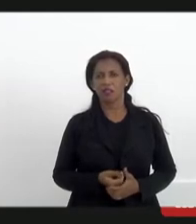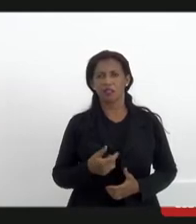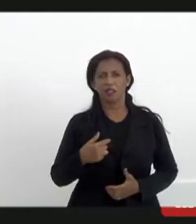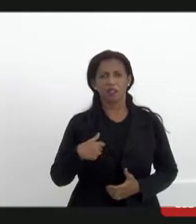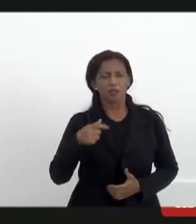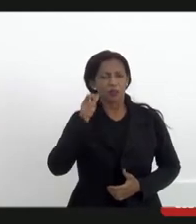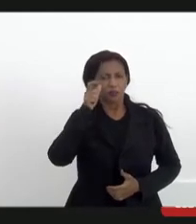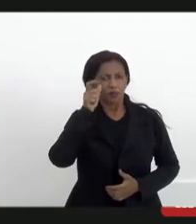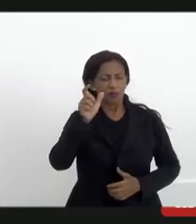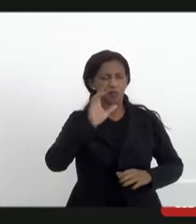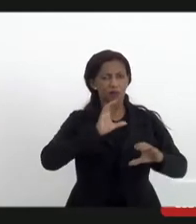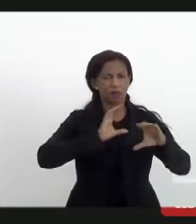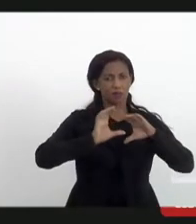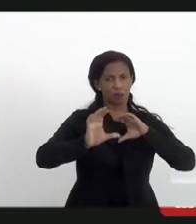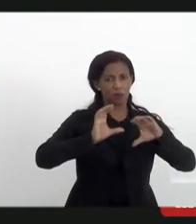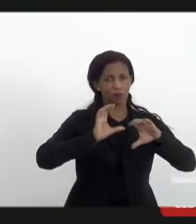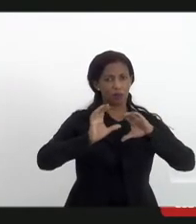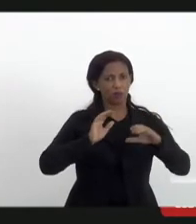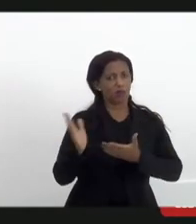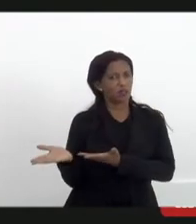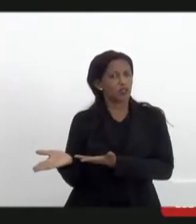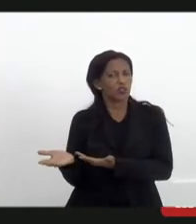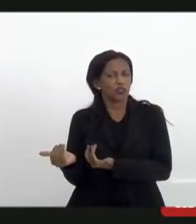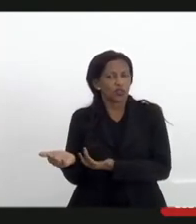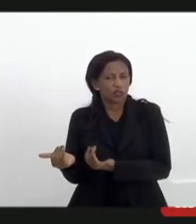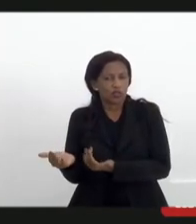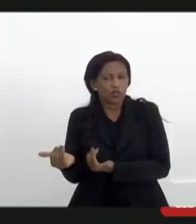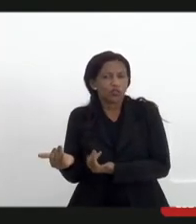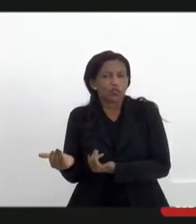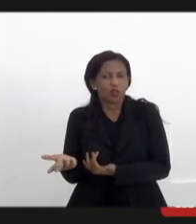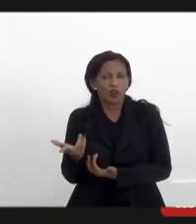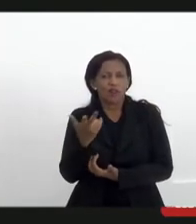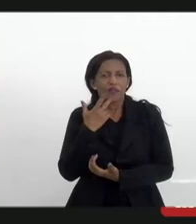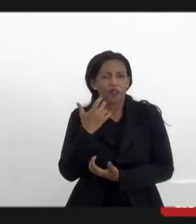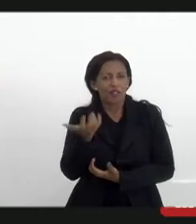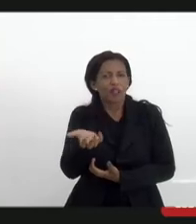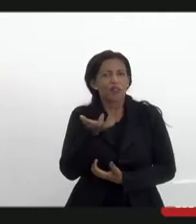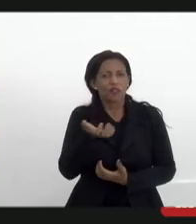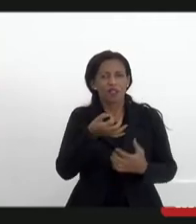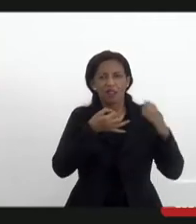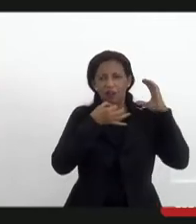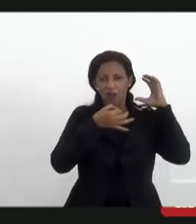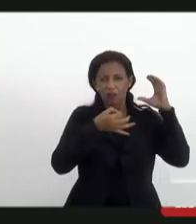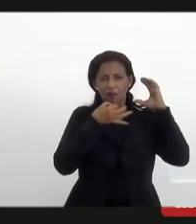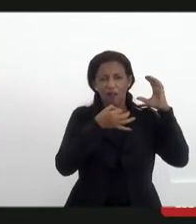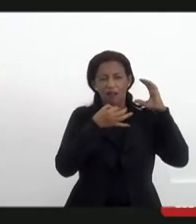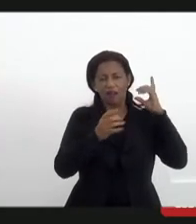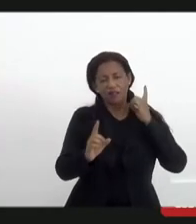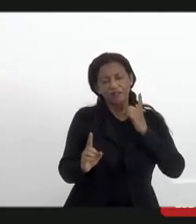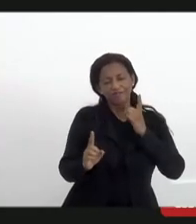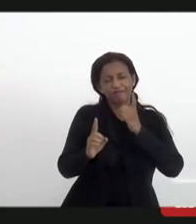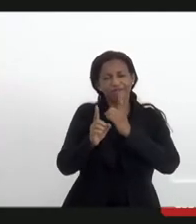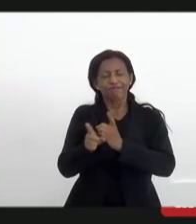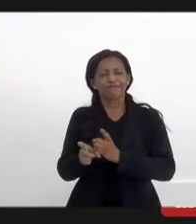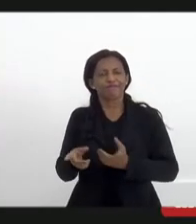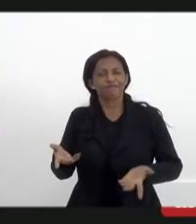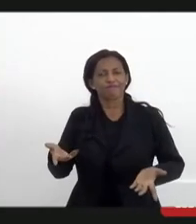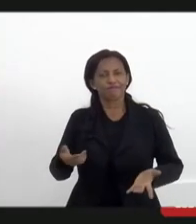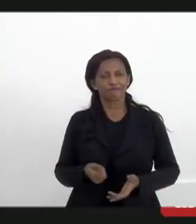interessei pela comunicação desde adolescente eu falei, pô, quero ter uma rádio comunitária e a gente esbarrava na